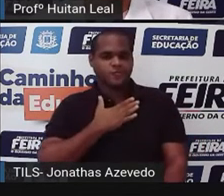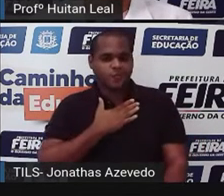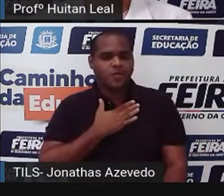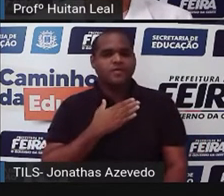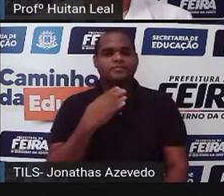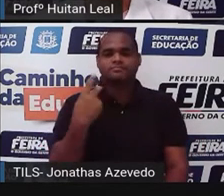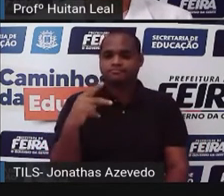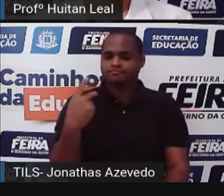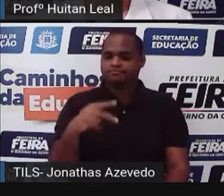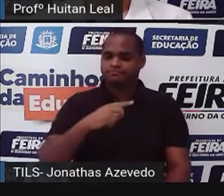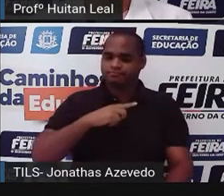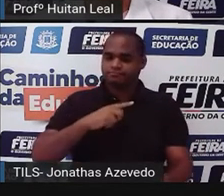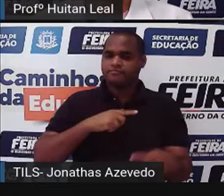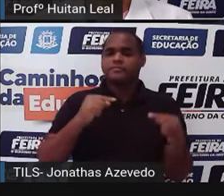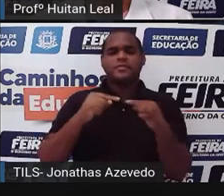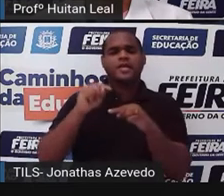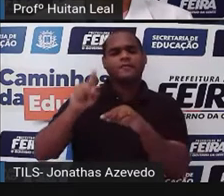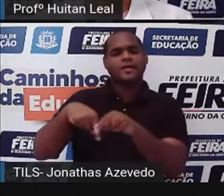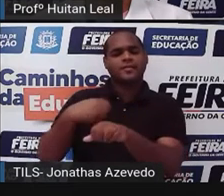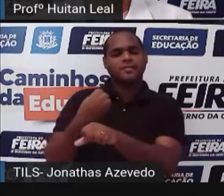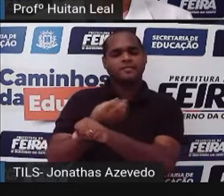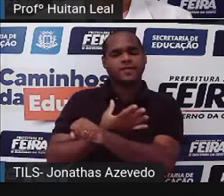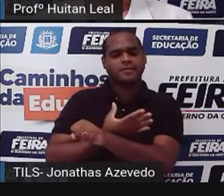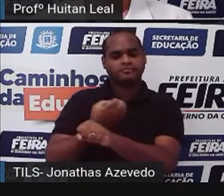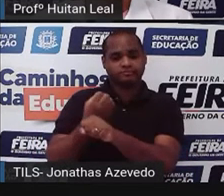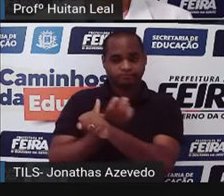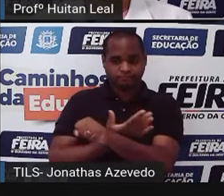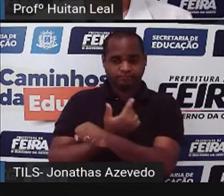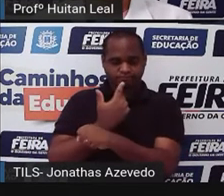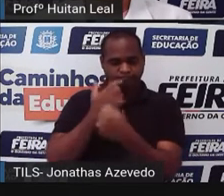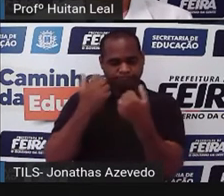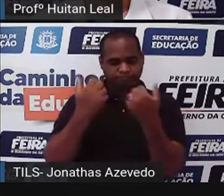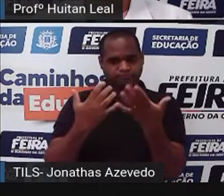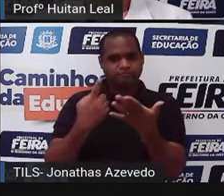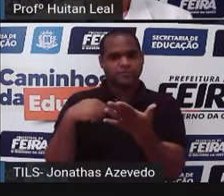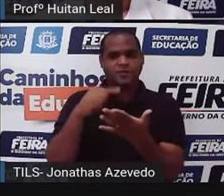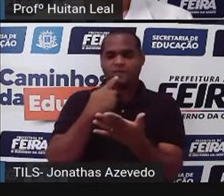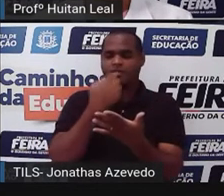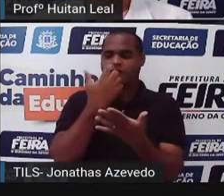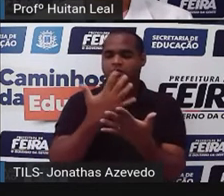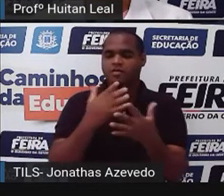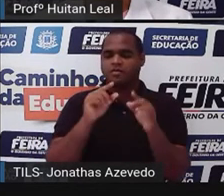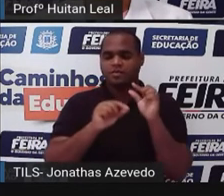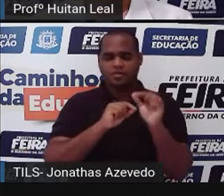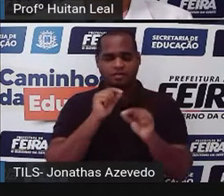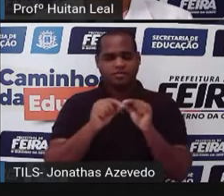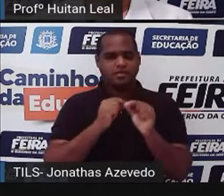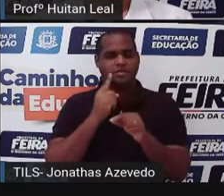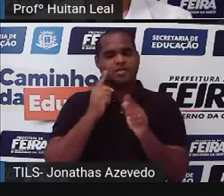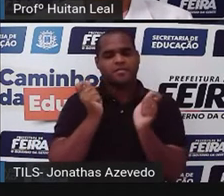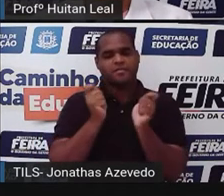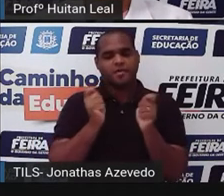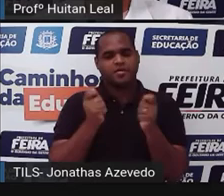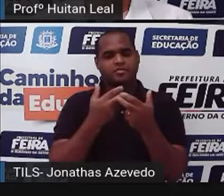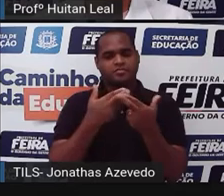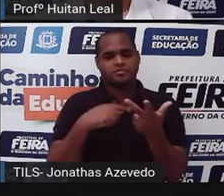Então, essa retórica das emoções é muito apelativa e aquilo, como eu já falei, pode ser considerado